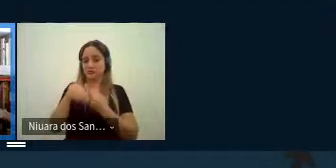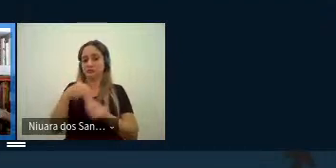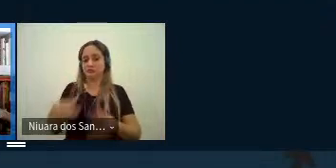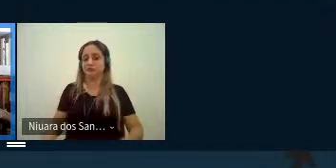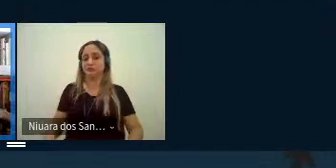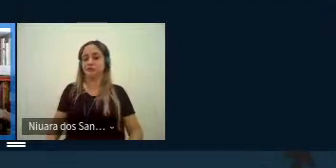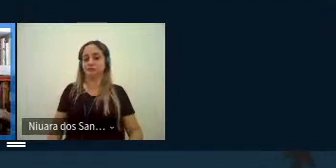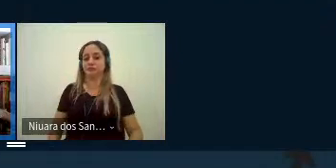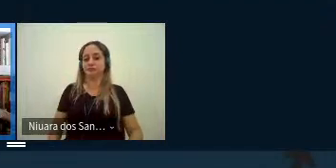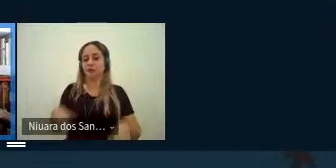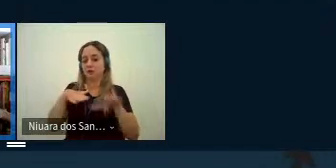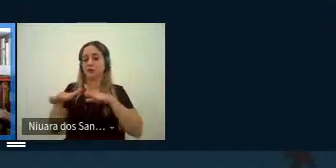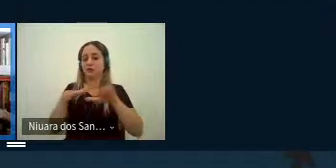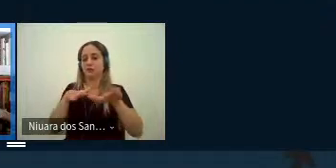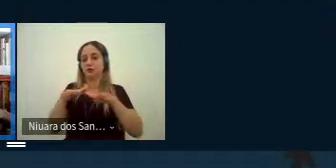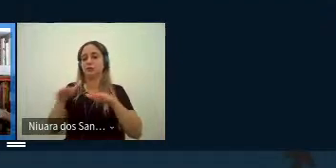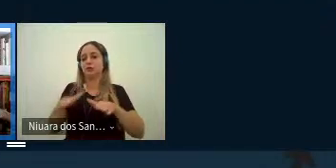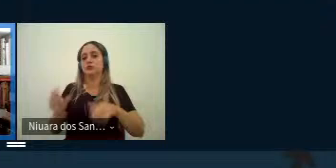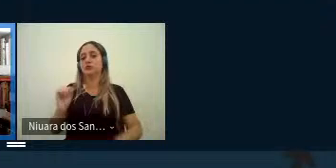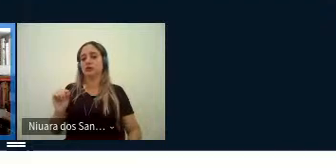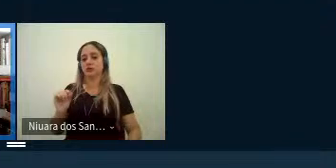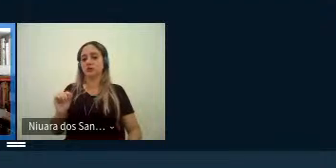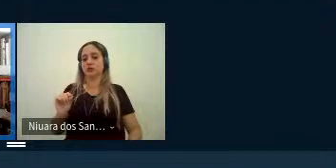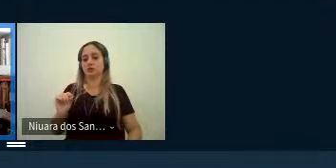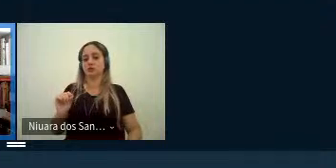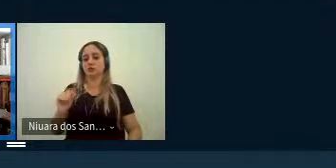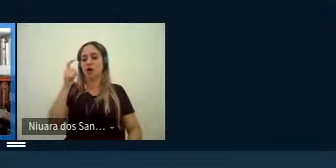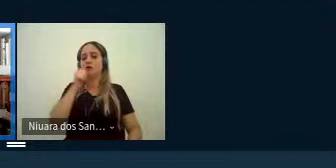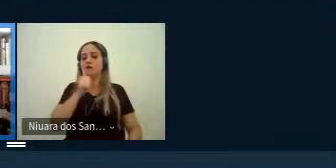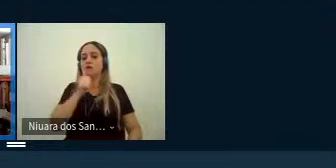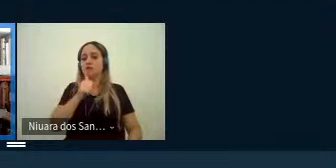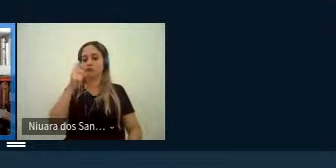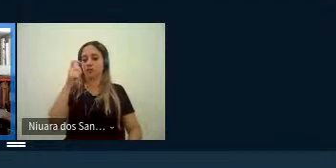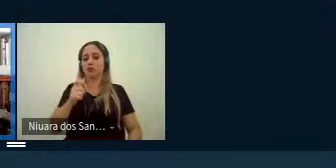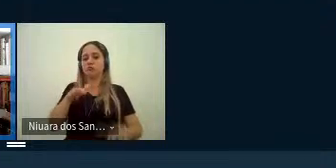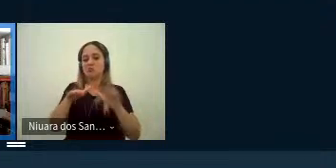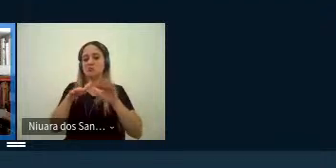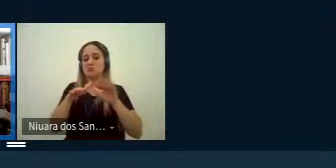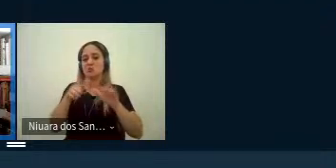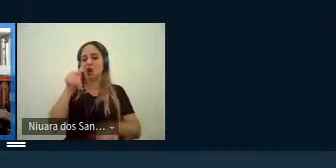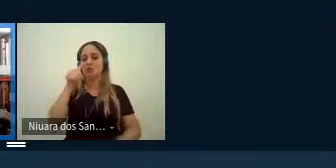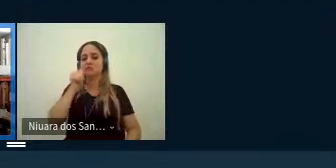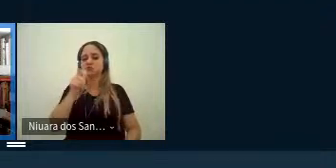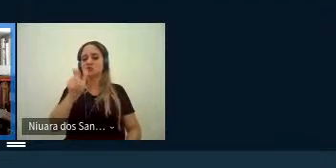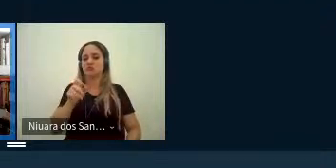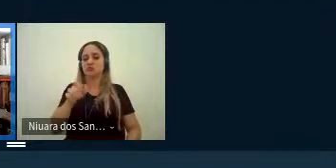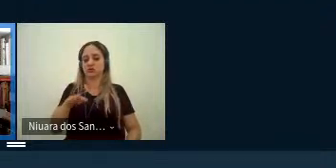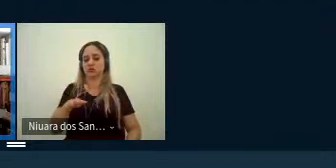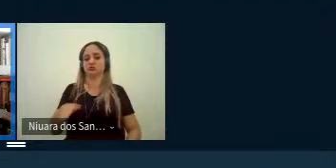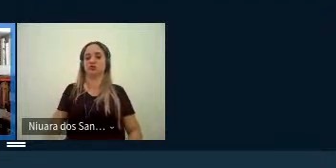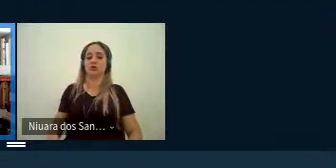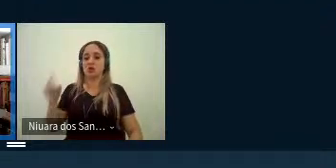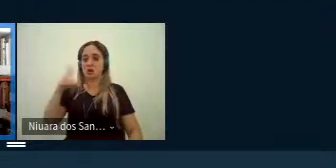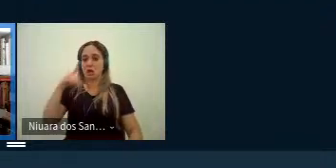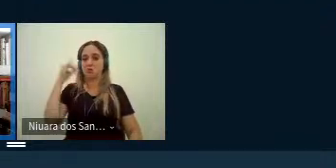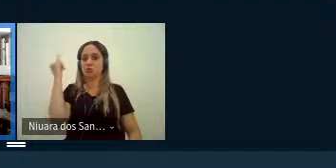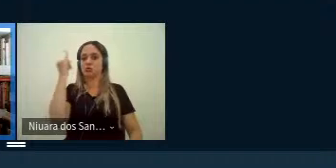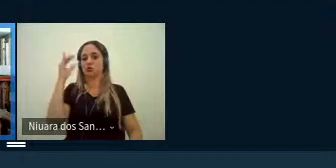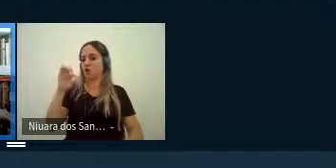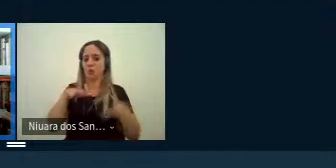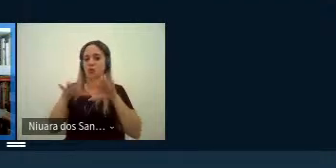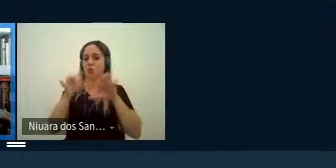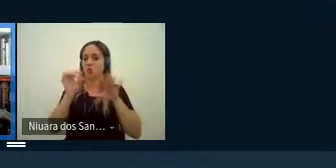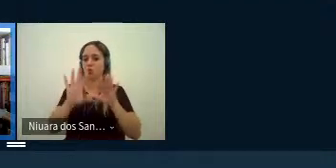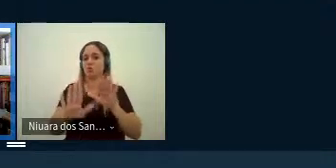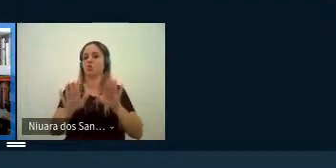manifestações feministas né e que é fundamental não foram só esses movimentos